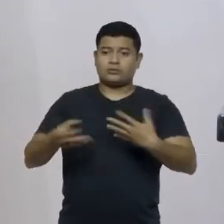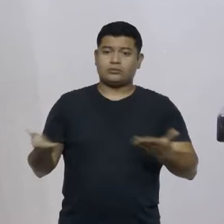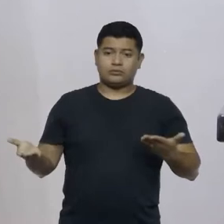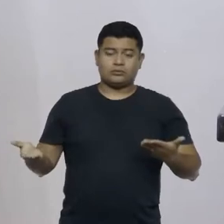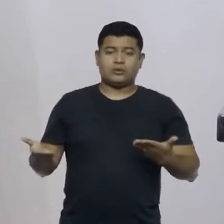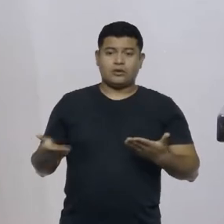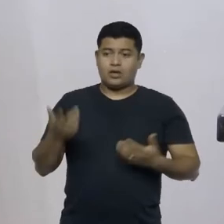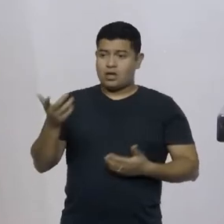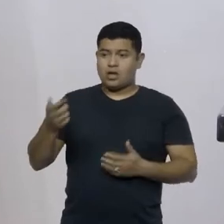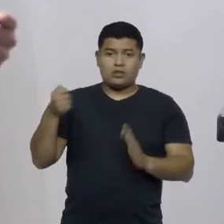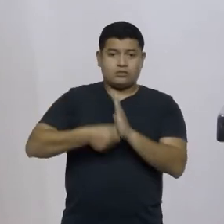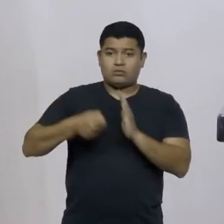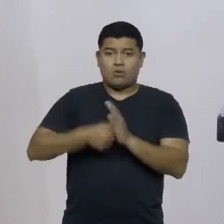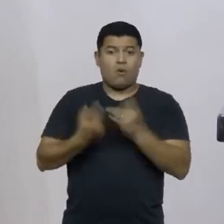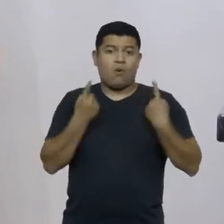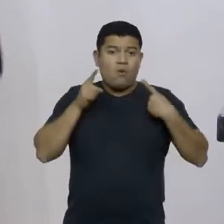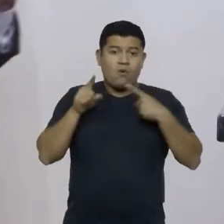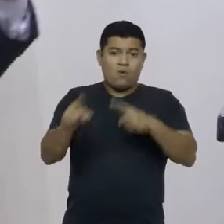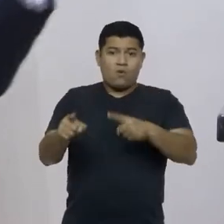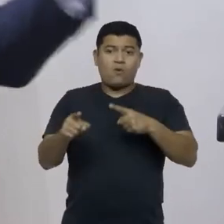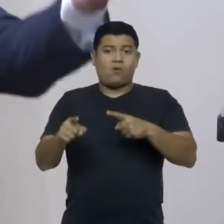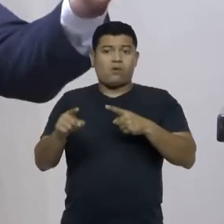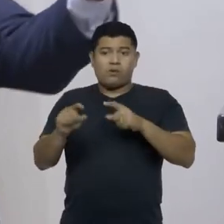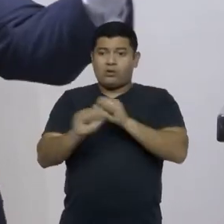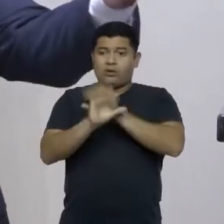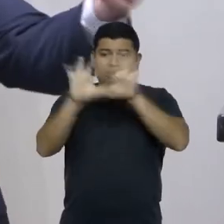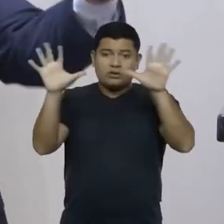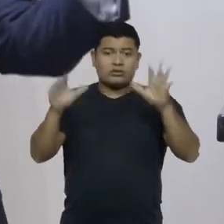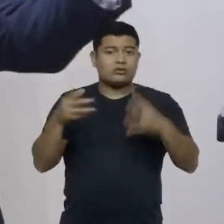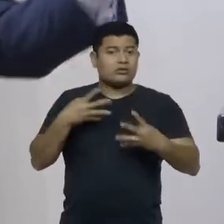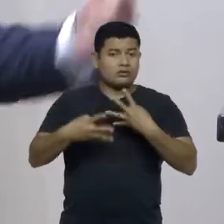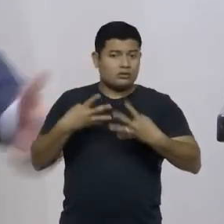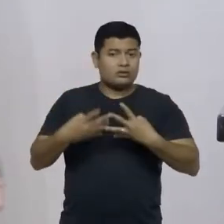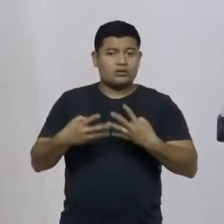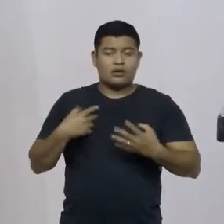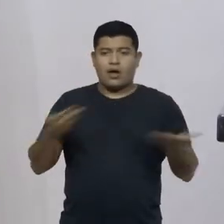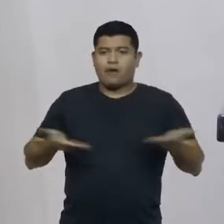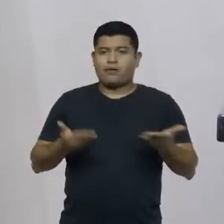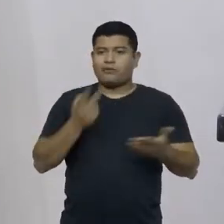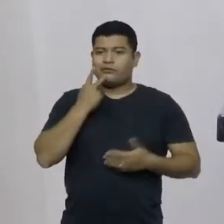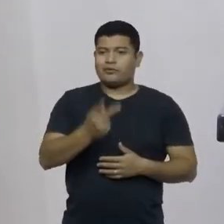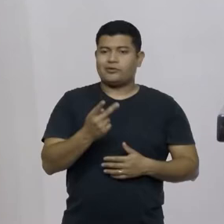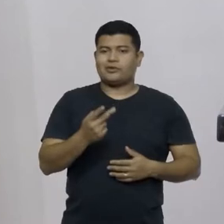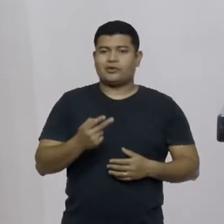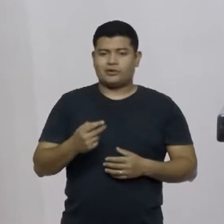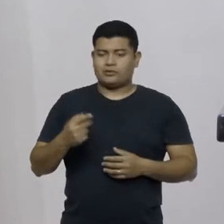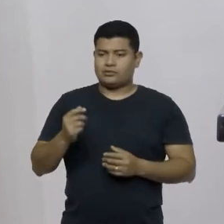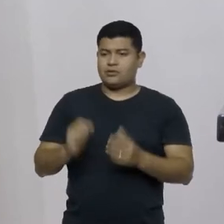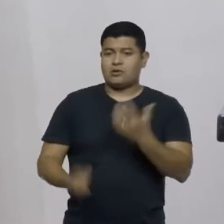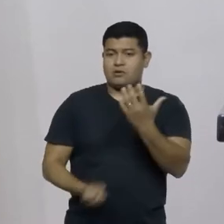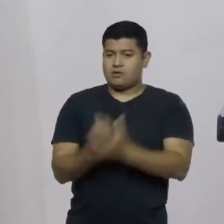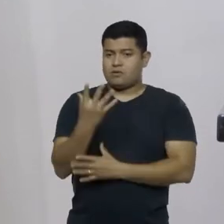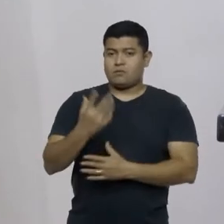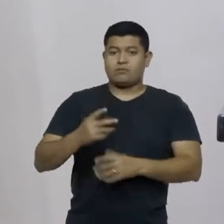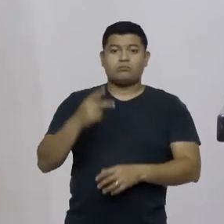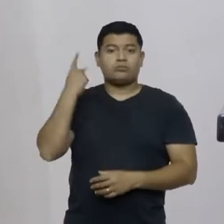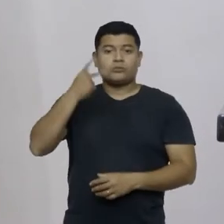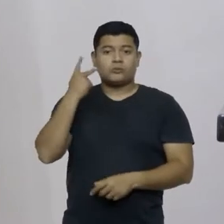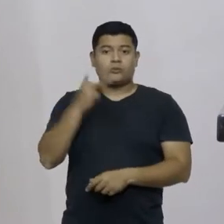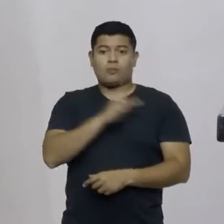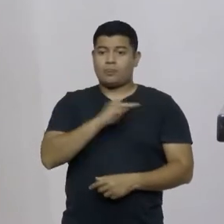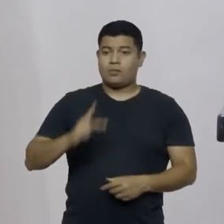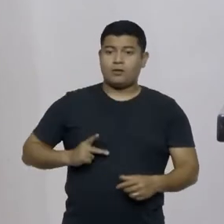transparência, agora é o mesmo governo que diz estabelecer uma política pública de combate à corrupção, é isso mesmo,